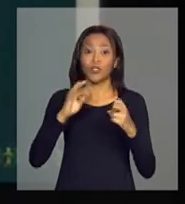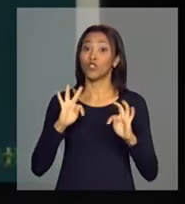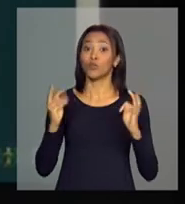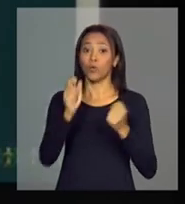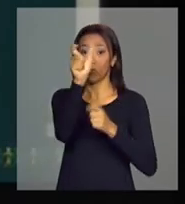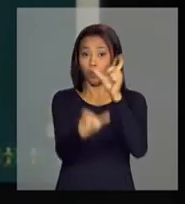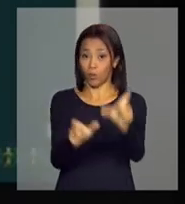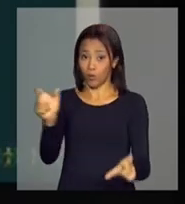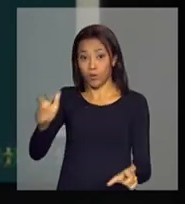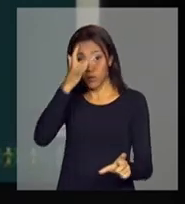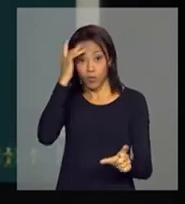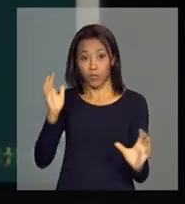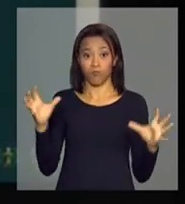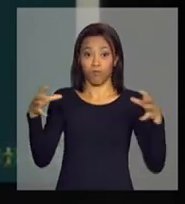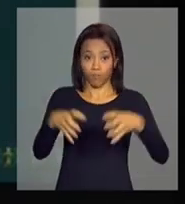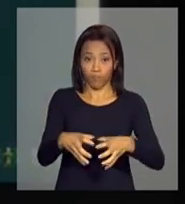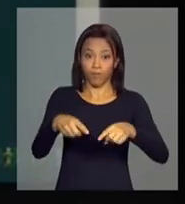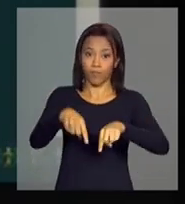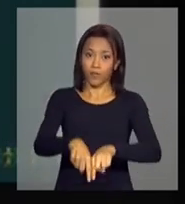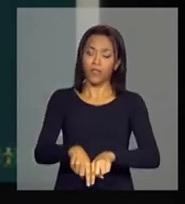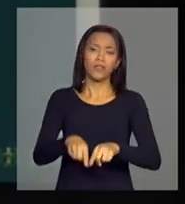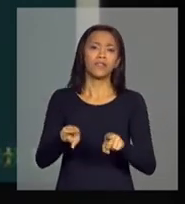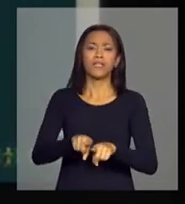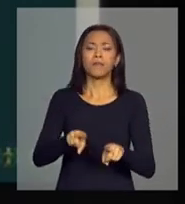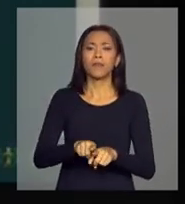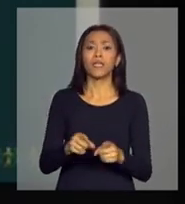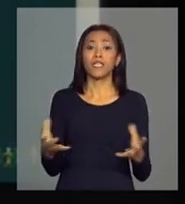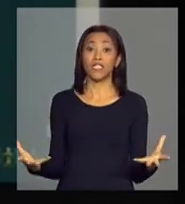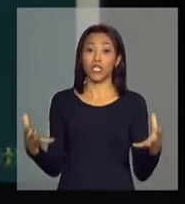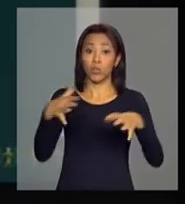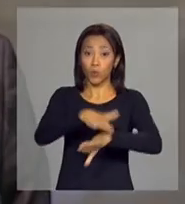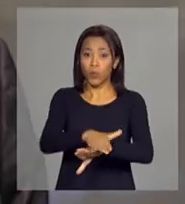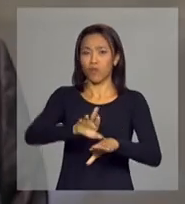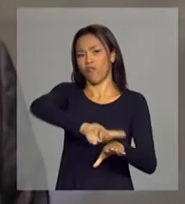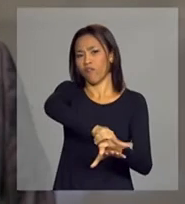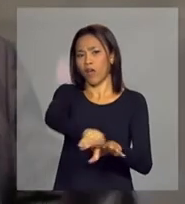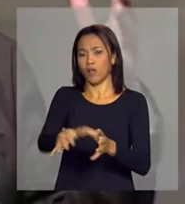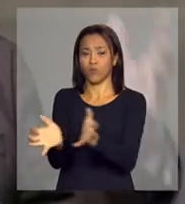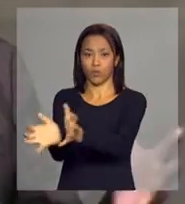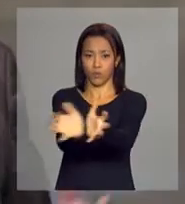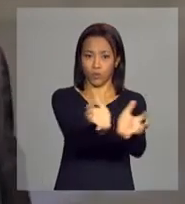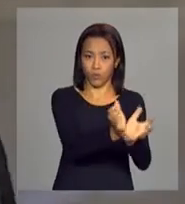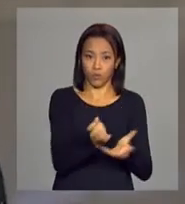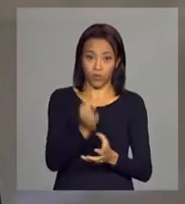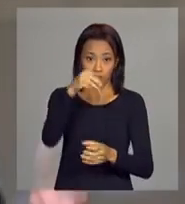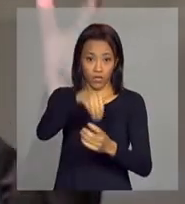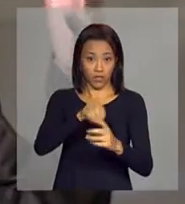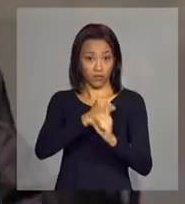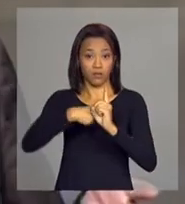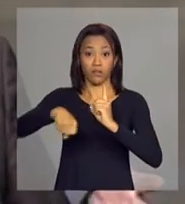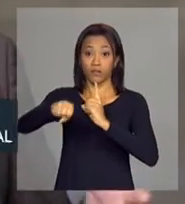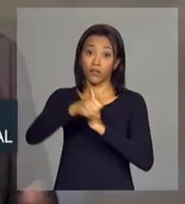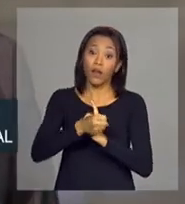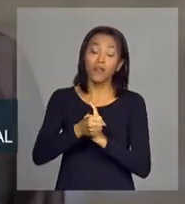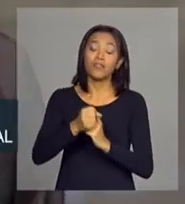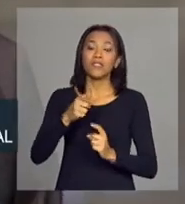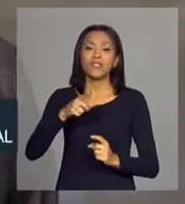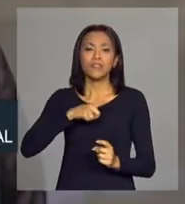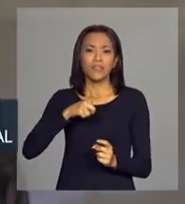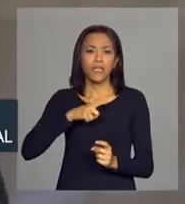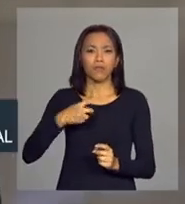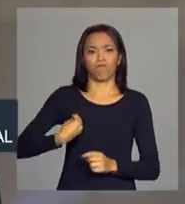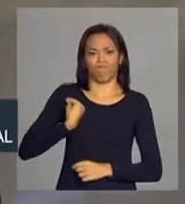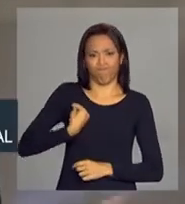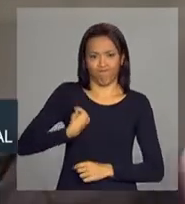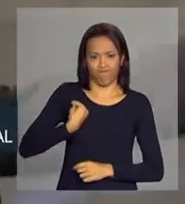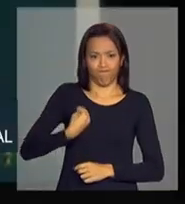incluiu os diversos segmentos sociais. Apesar de nós termos tido uma importante presença do